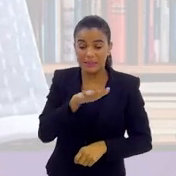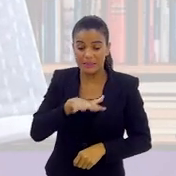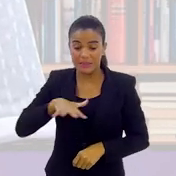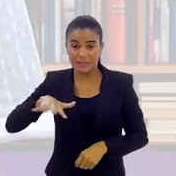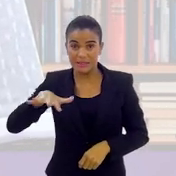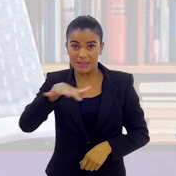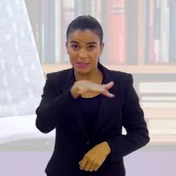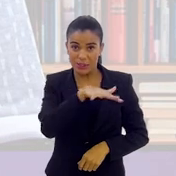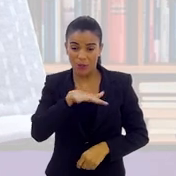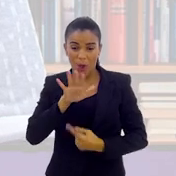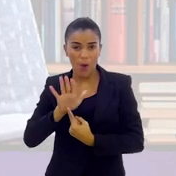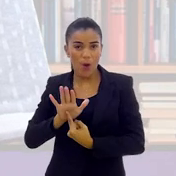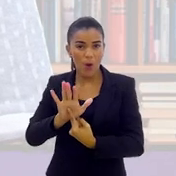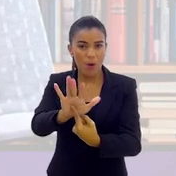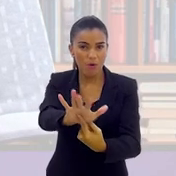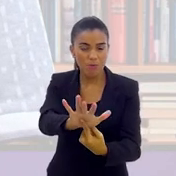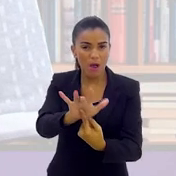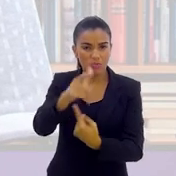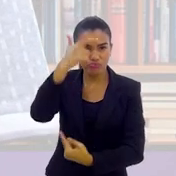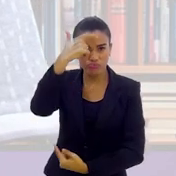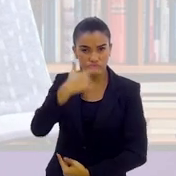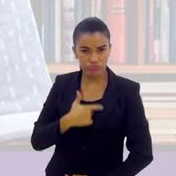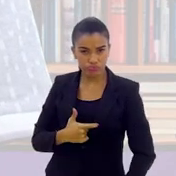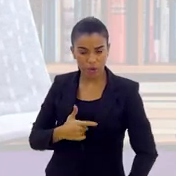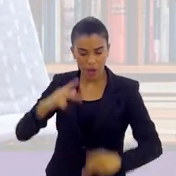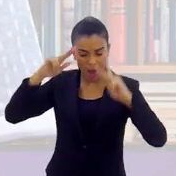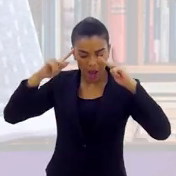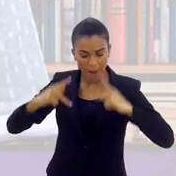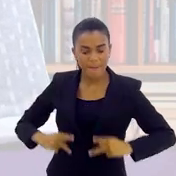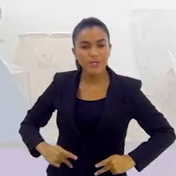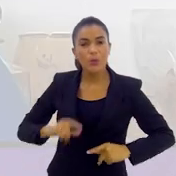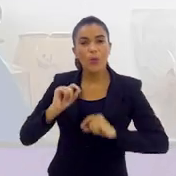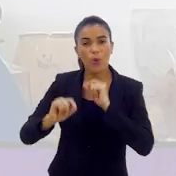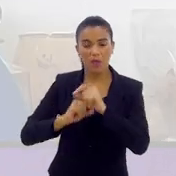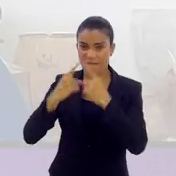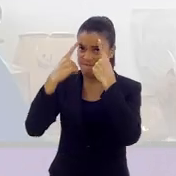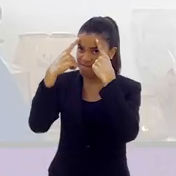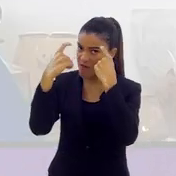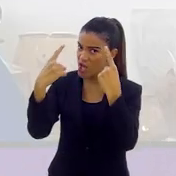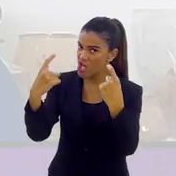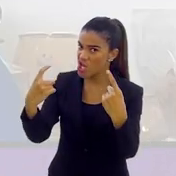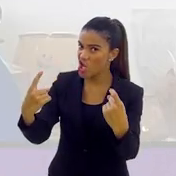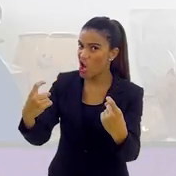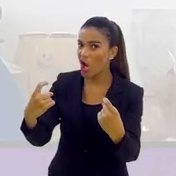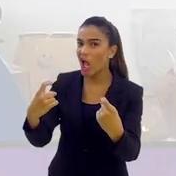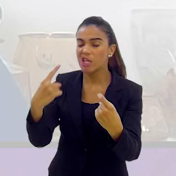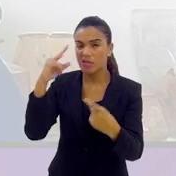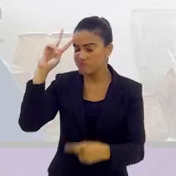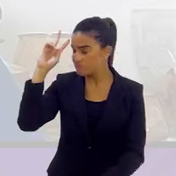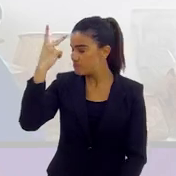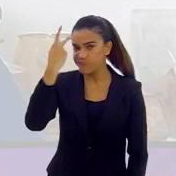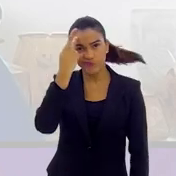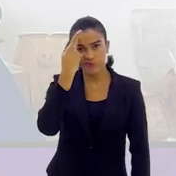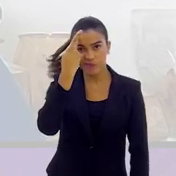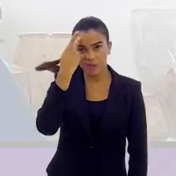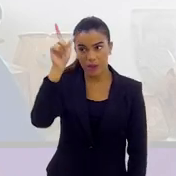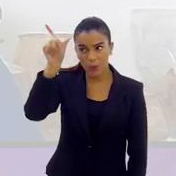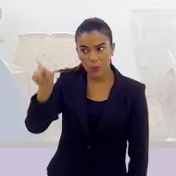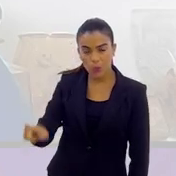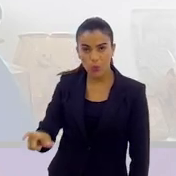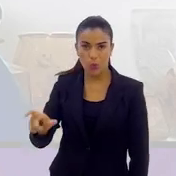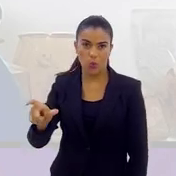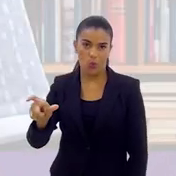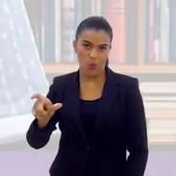tais circunstâncias revelam a personalidade extremamente violenta e desajustada